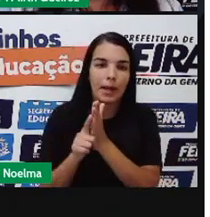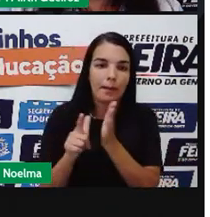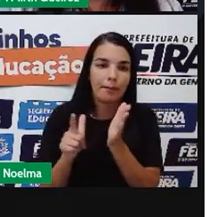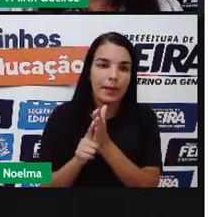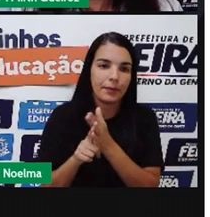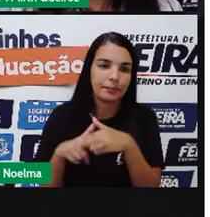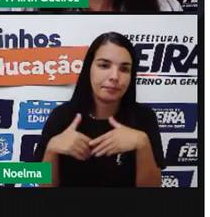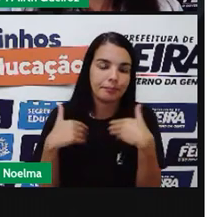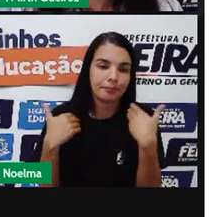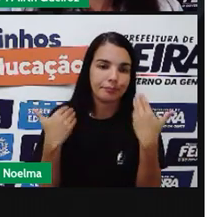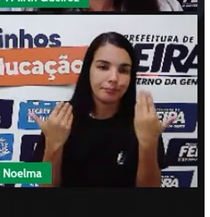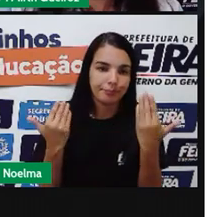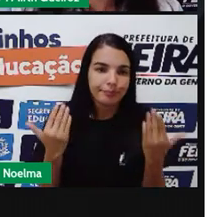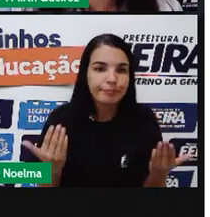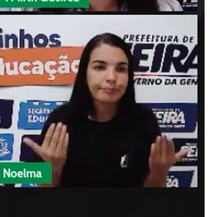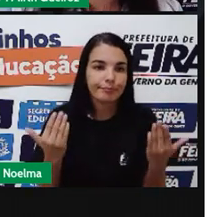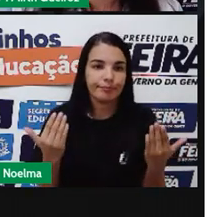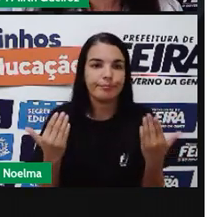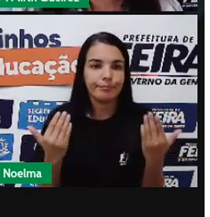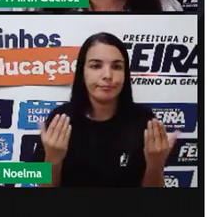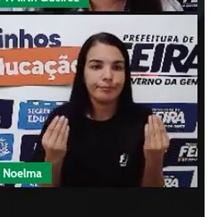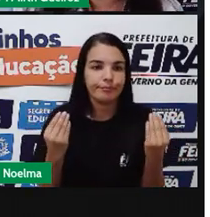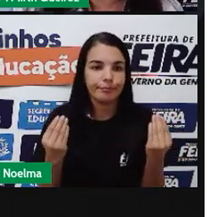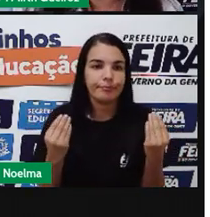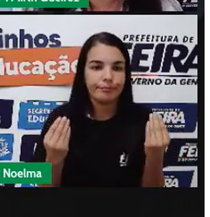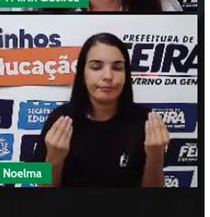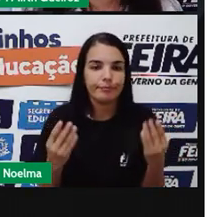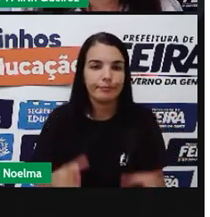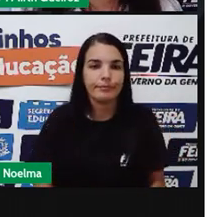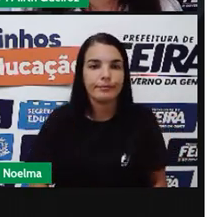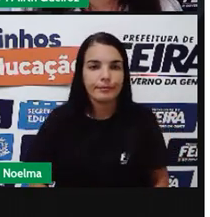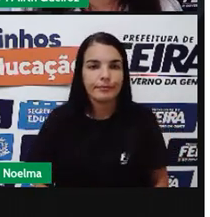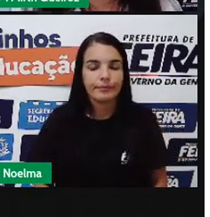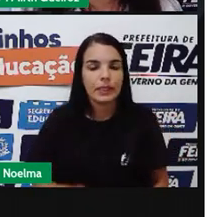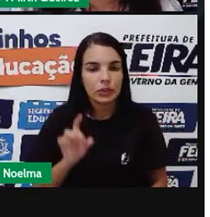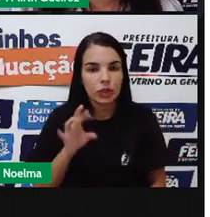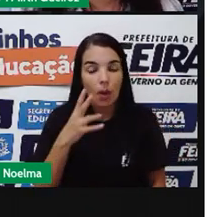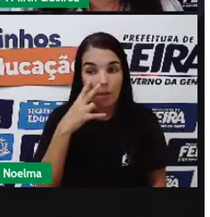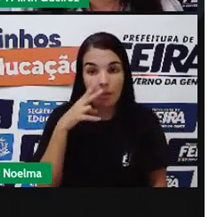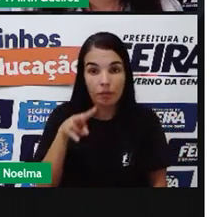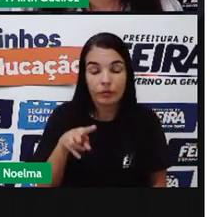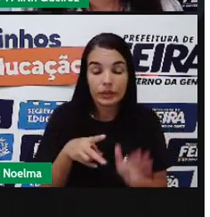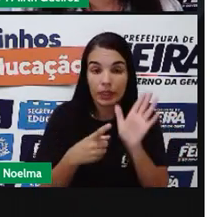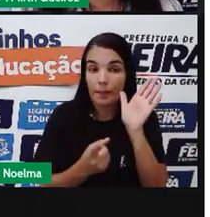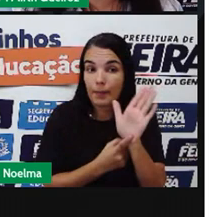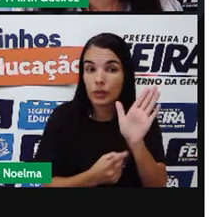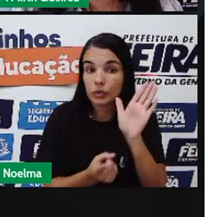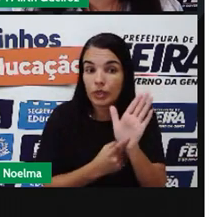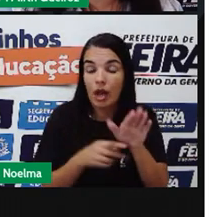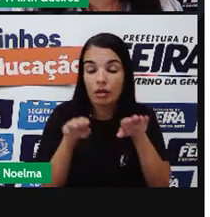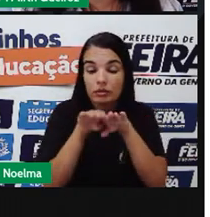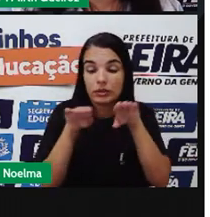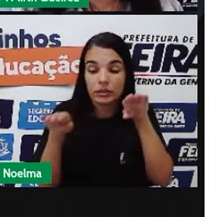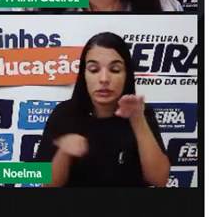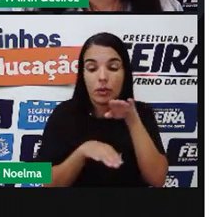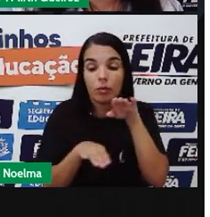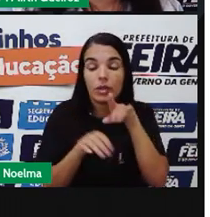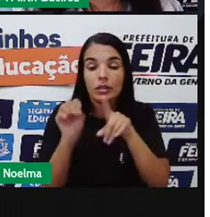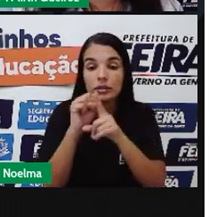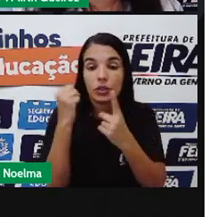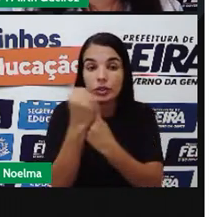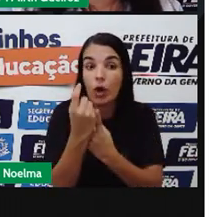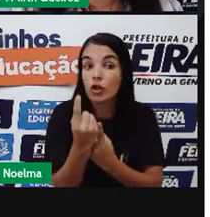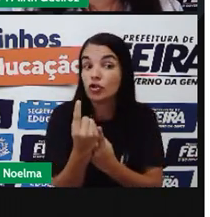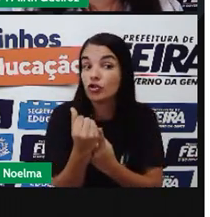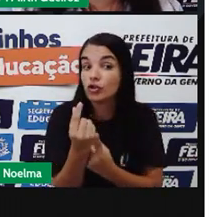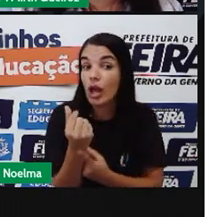papelão De papelão Só para representar Essa desigualdade De renda